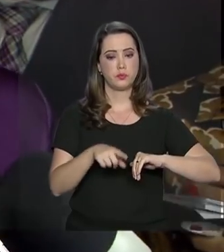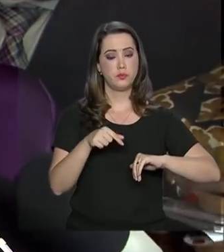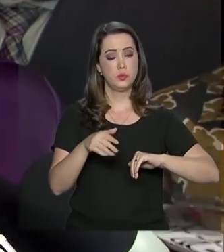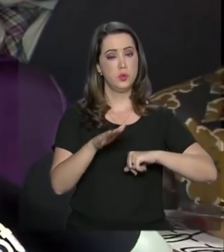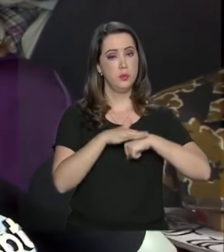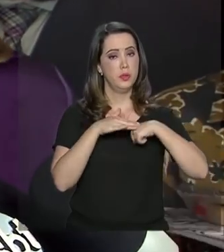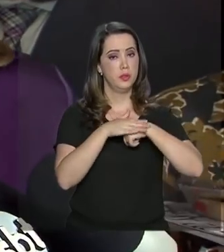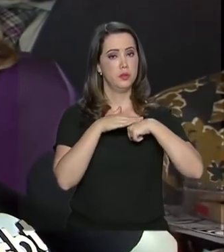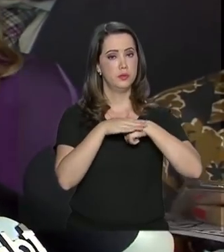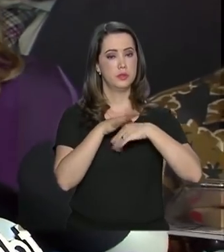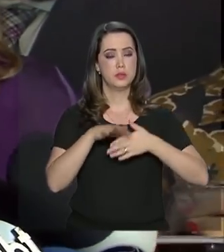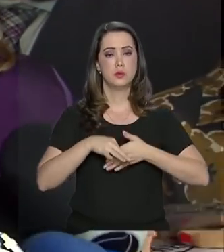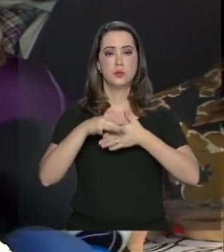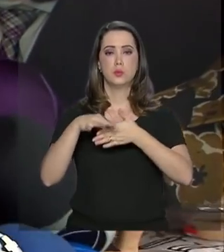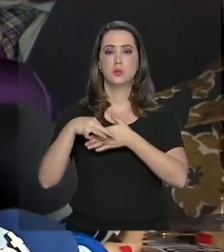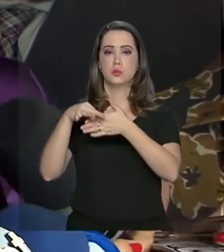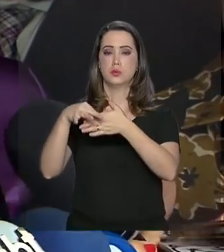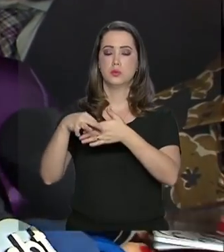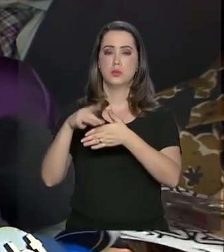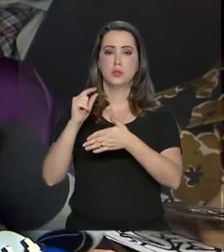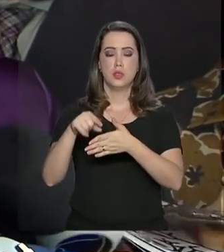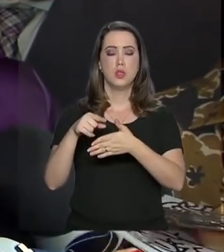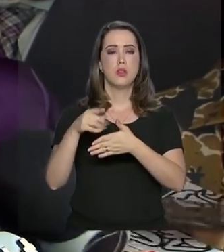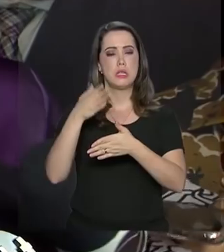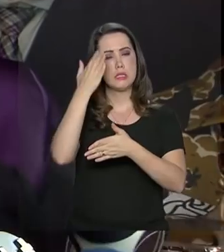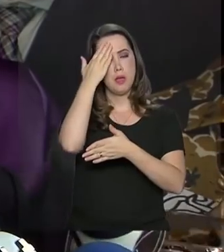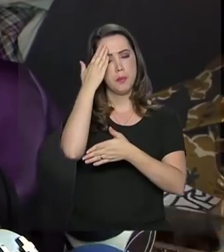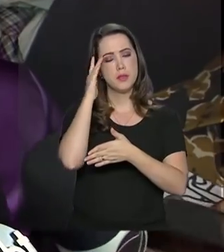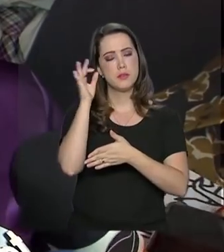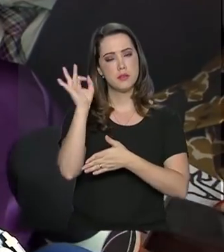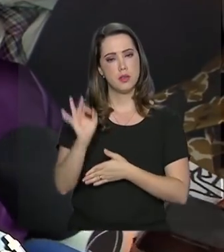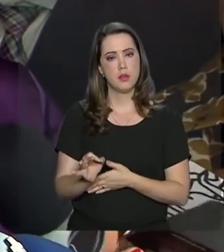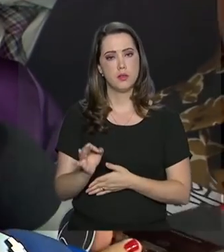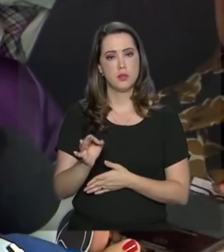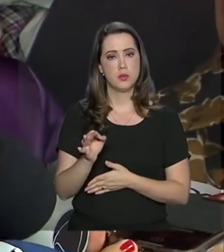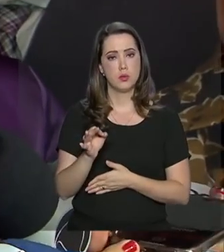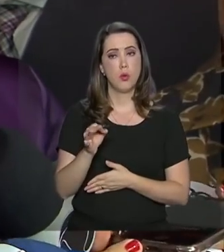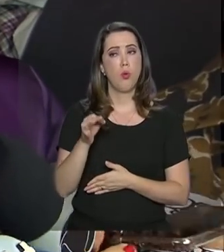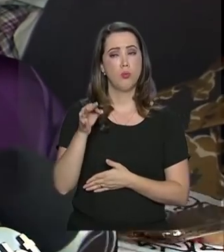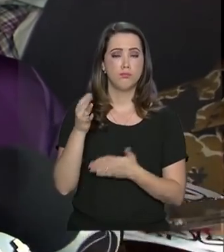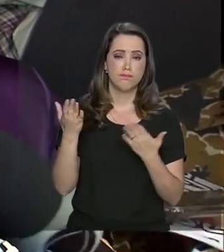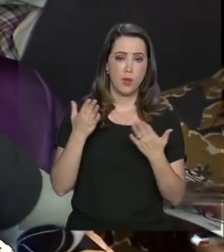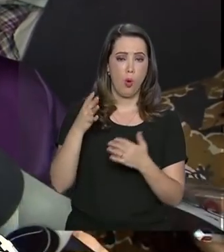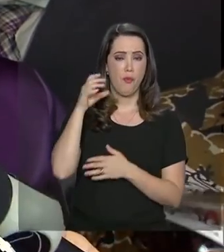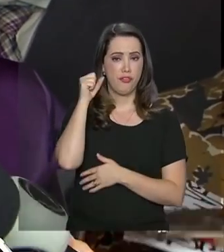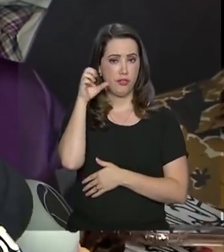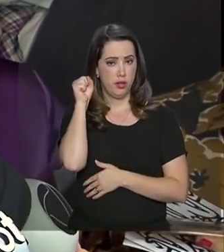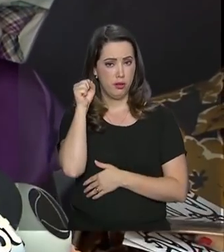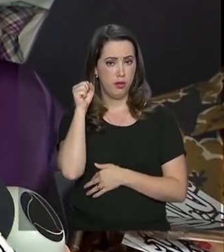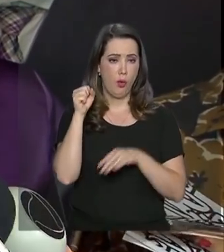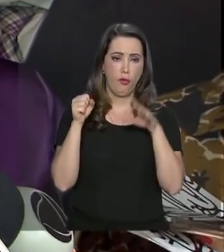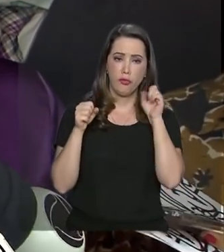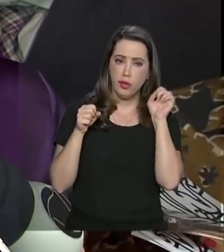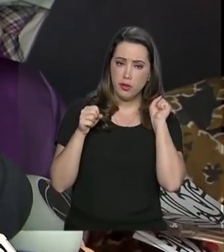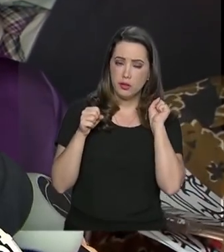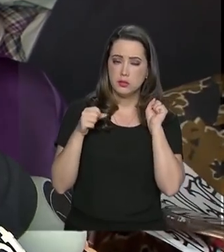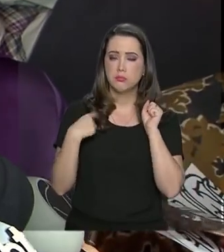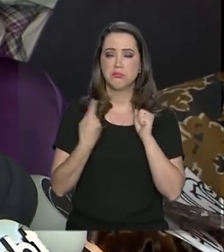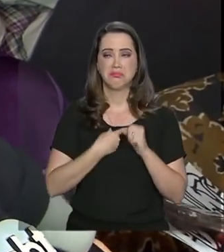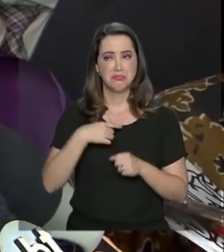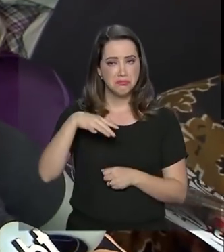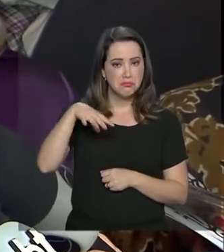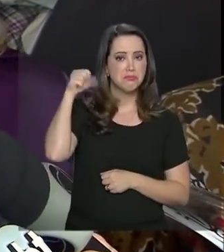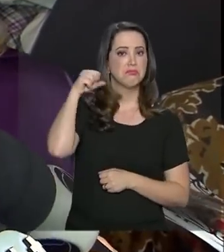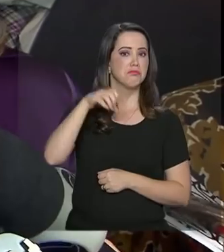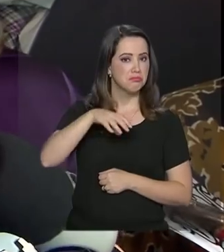convencer com os líderes e ouvir, e ouvimos muito, e ouvimos coisas